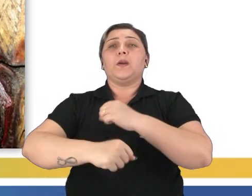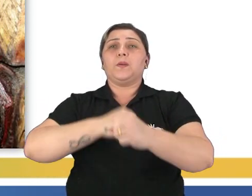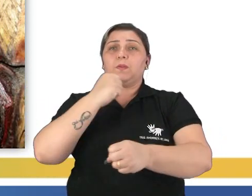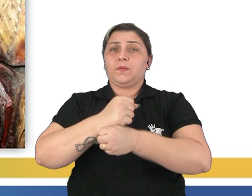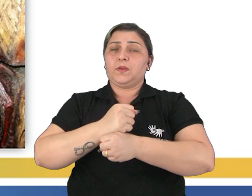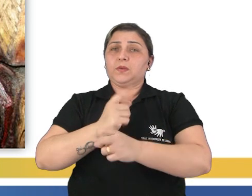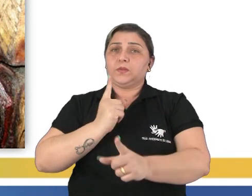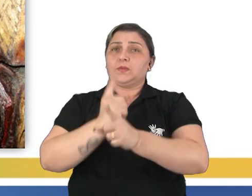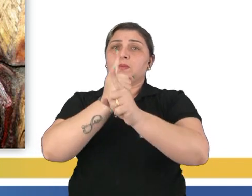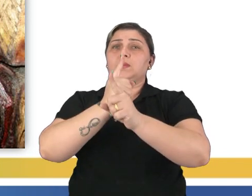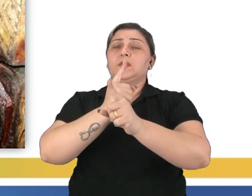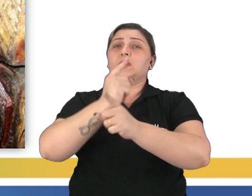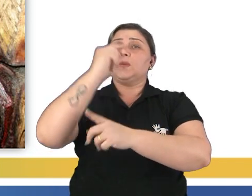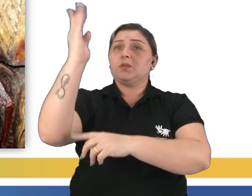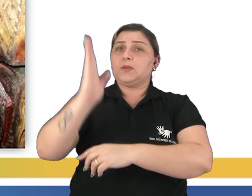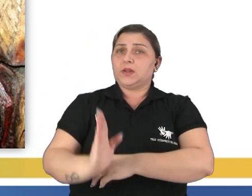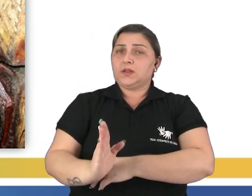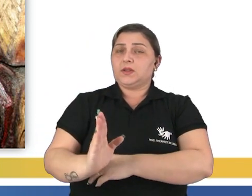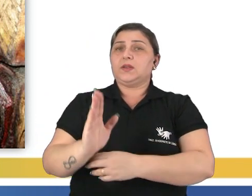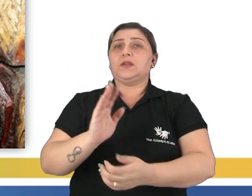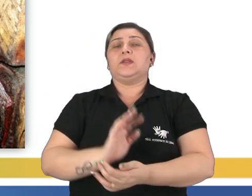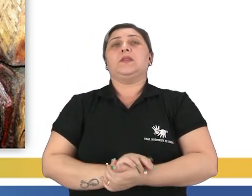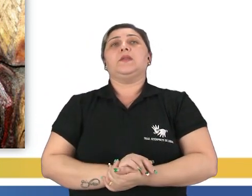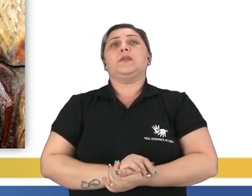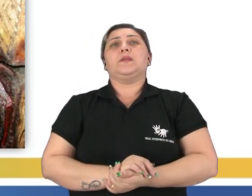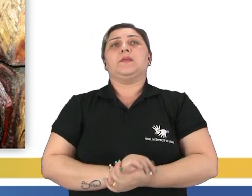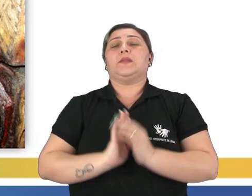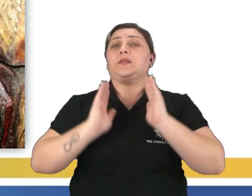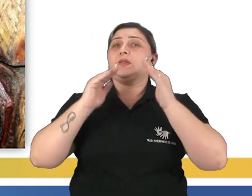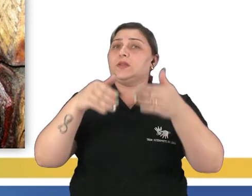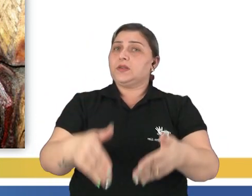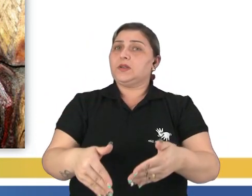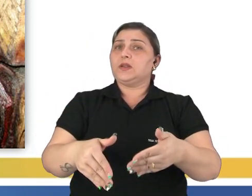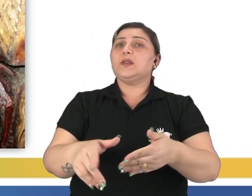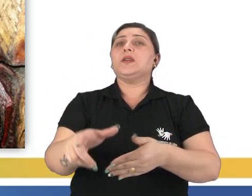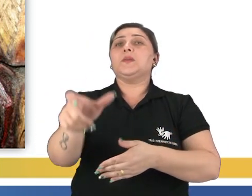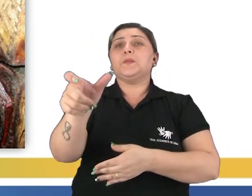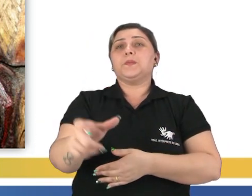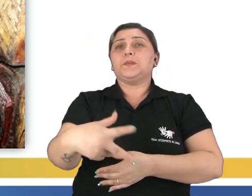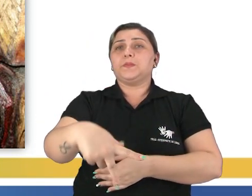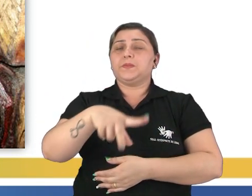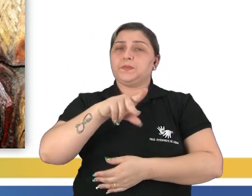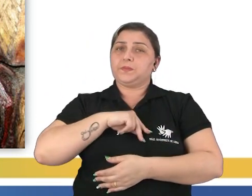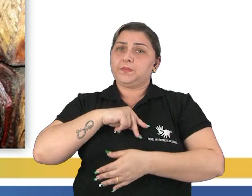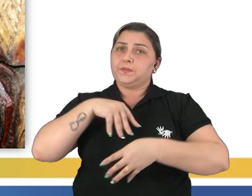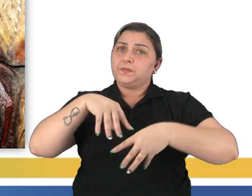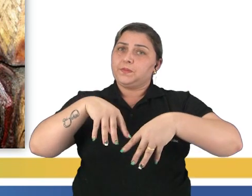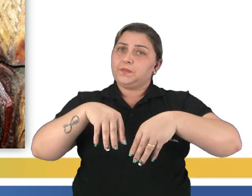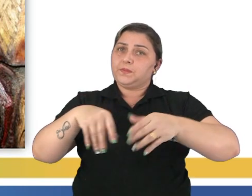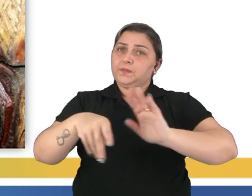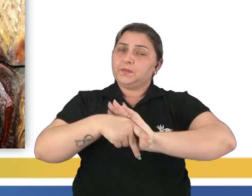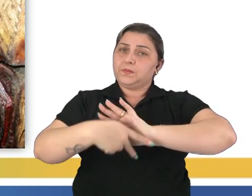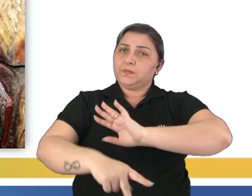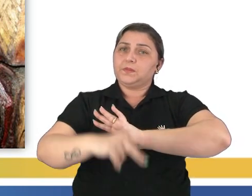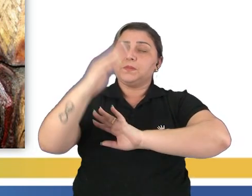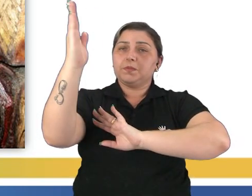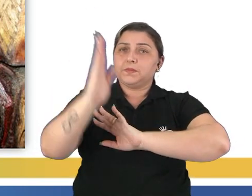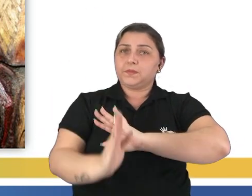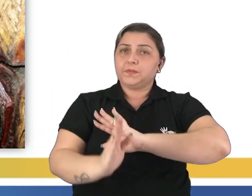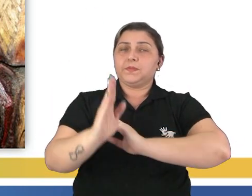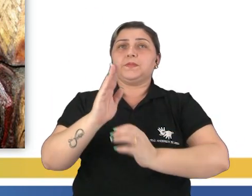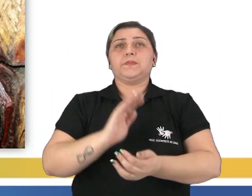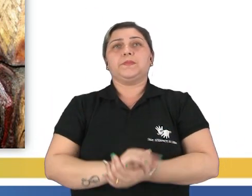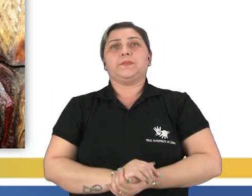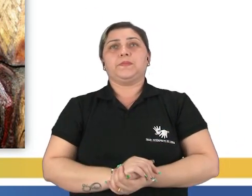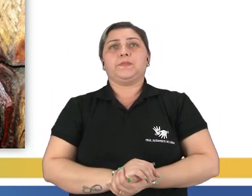chamado descobrimento, entre aspas, certo? Da chegada desses portugueses no território que viria a ser o Brasil.